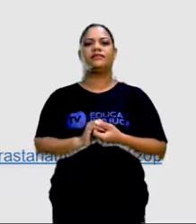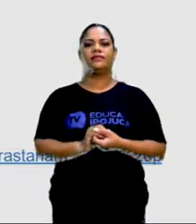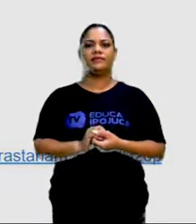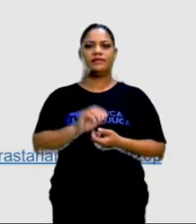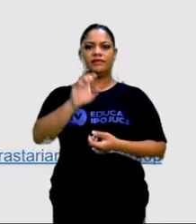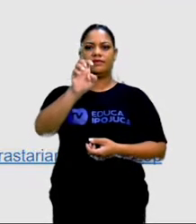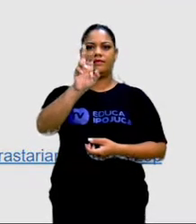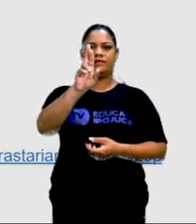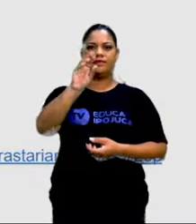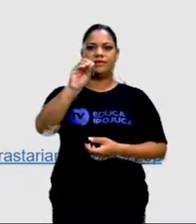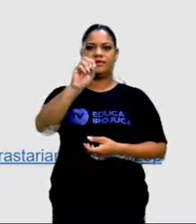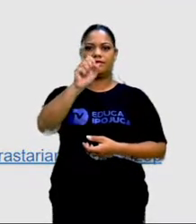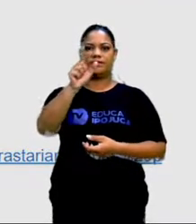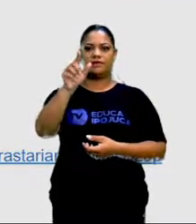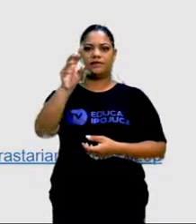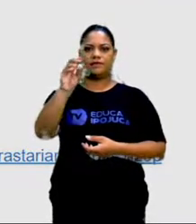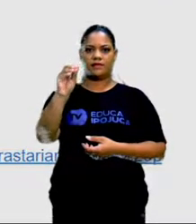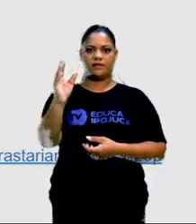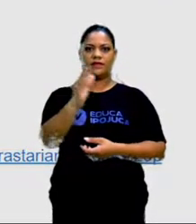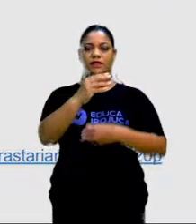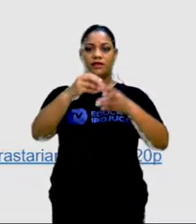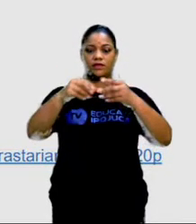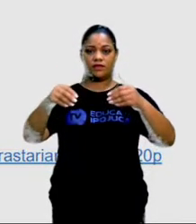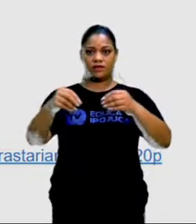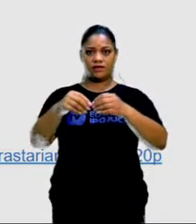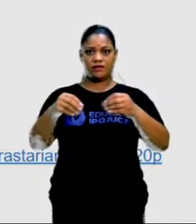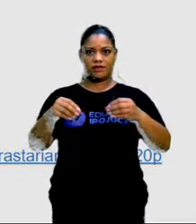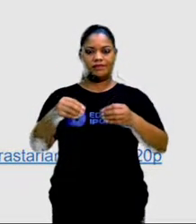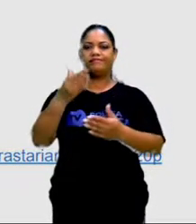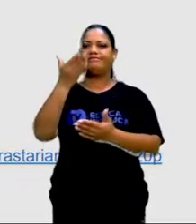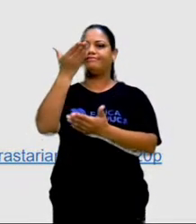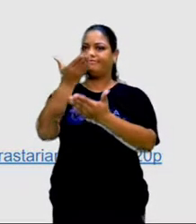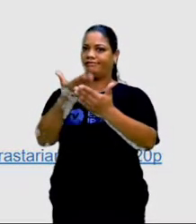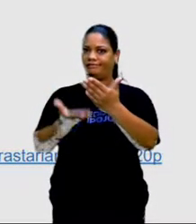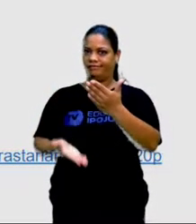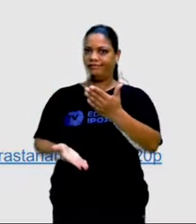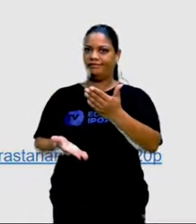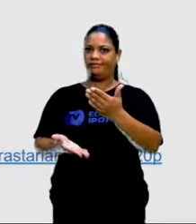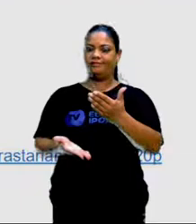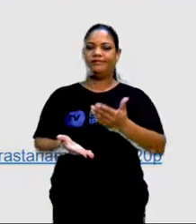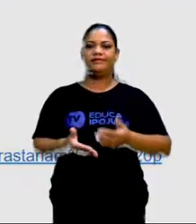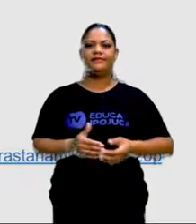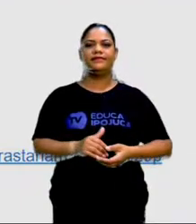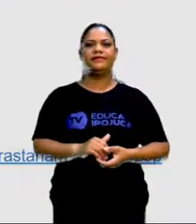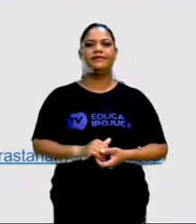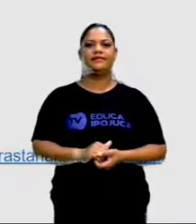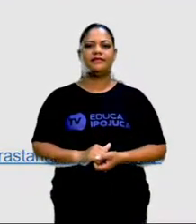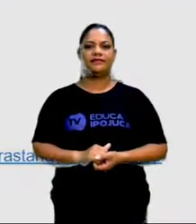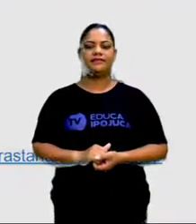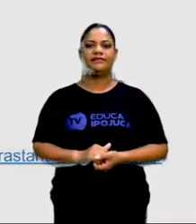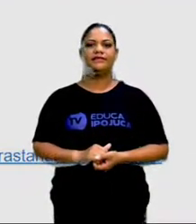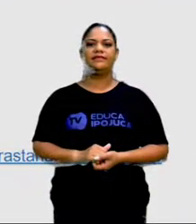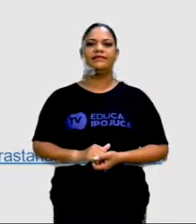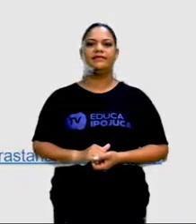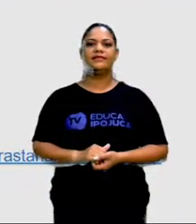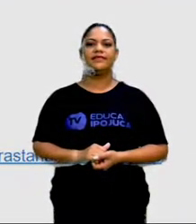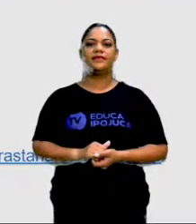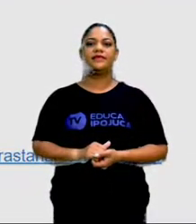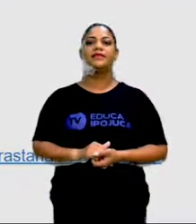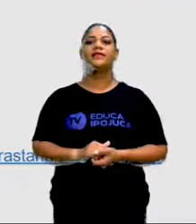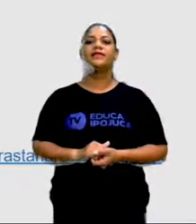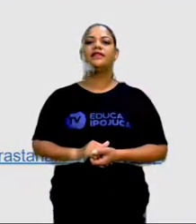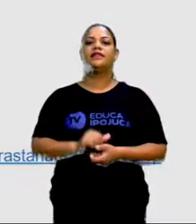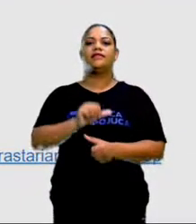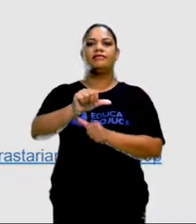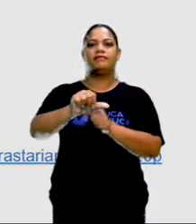erosão no solo ocasiona graves perdas de fertilidade e efeitos colaterais, que aminam o